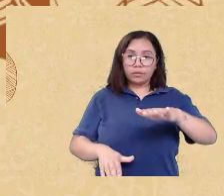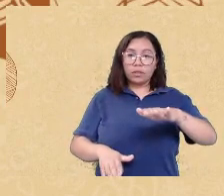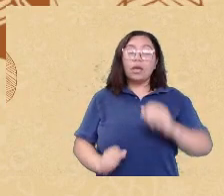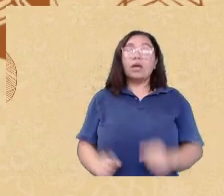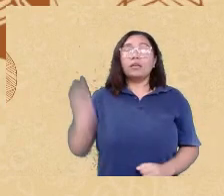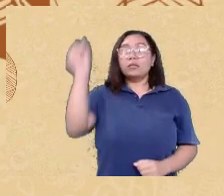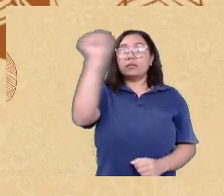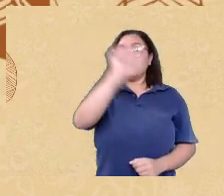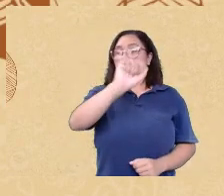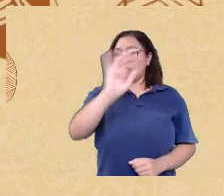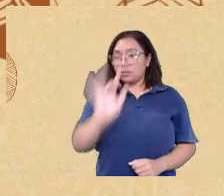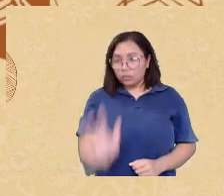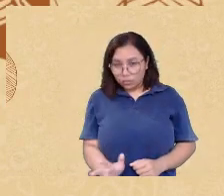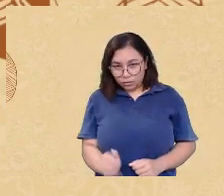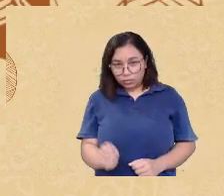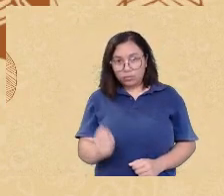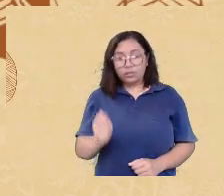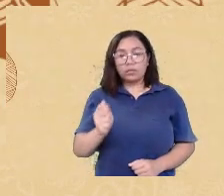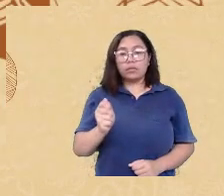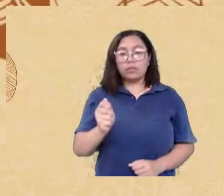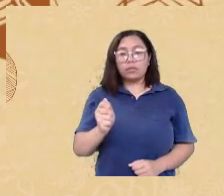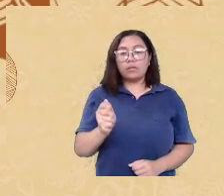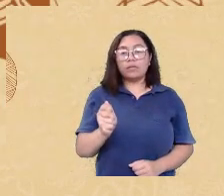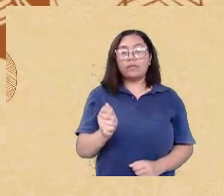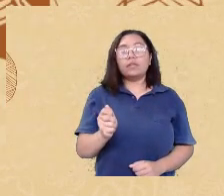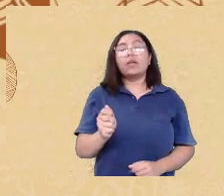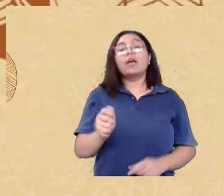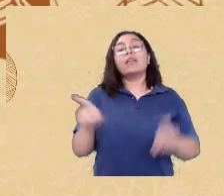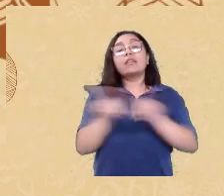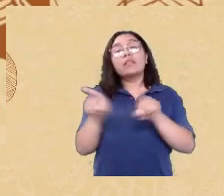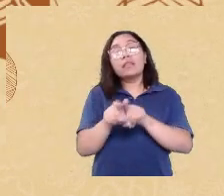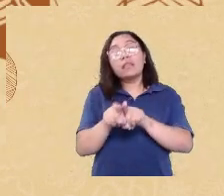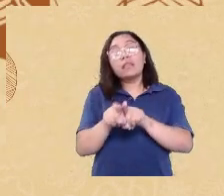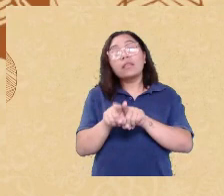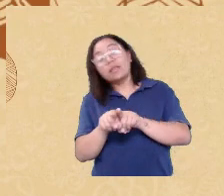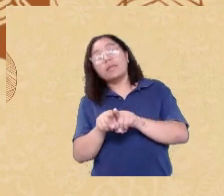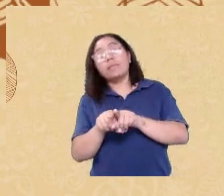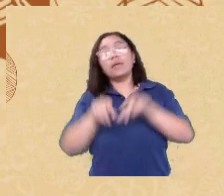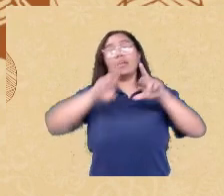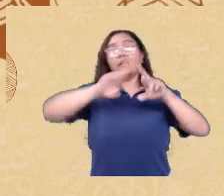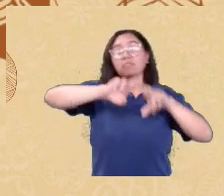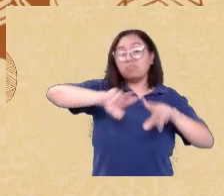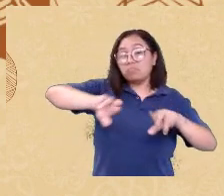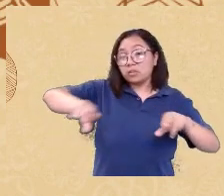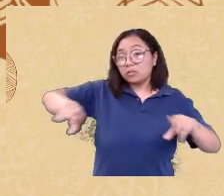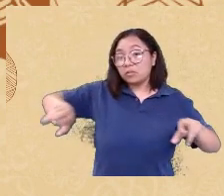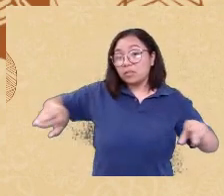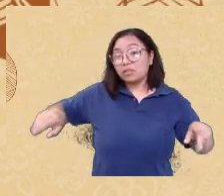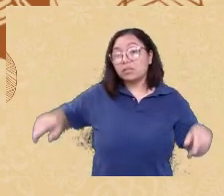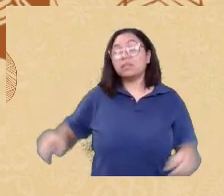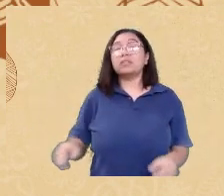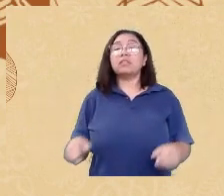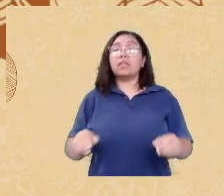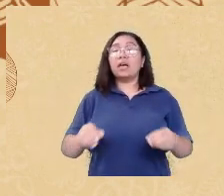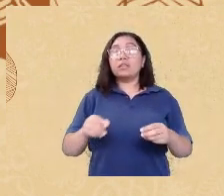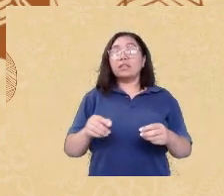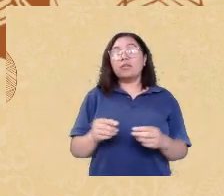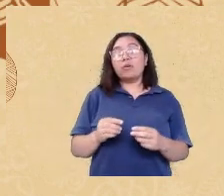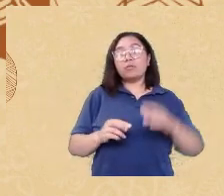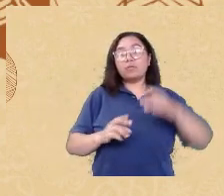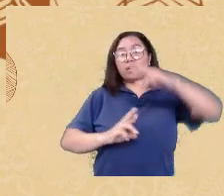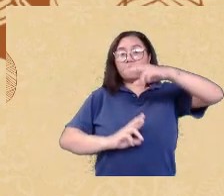alguns conceitos como meritocracia diversidade intersexualidade interseccionalidade na academia e o legado da